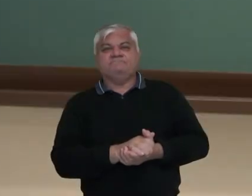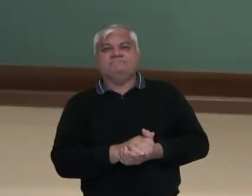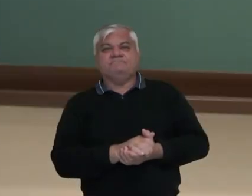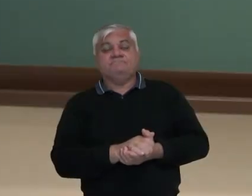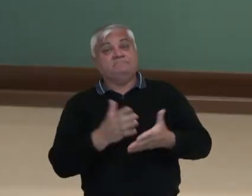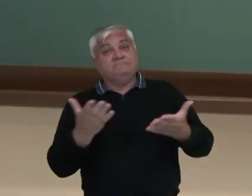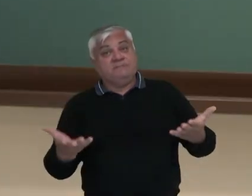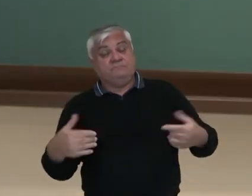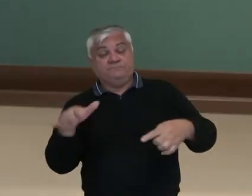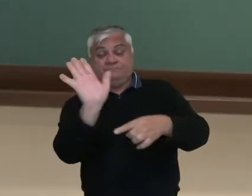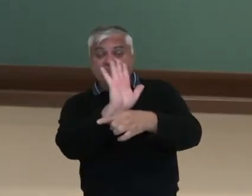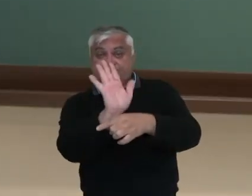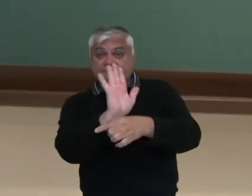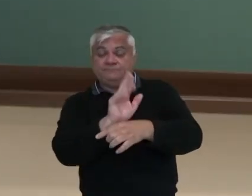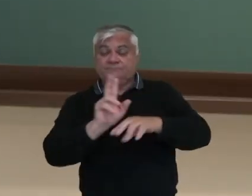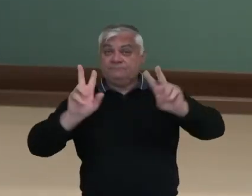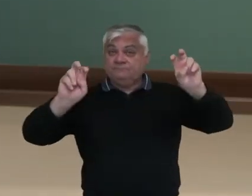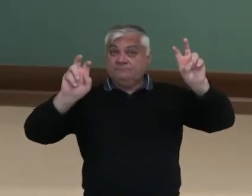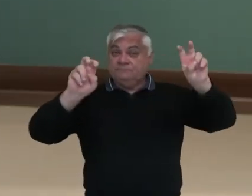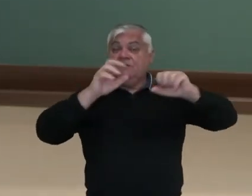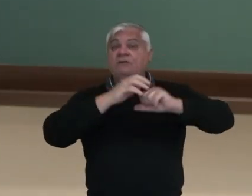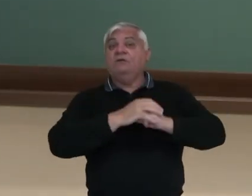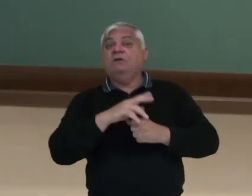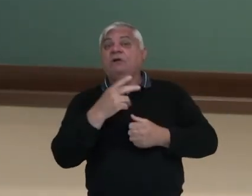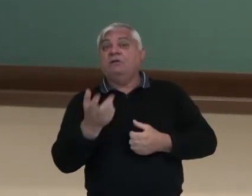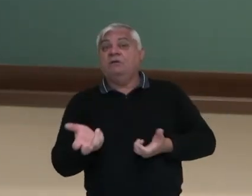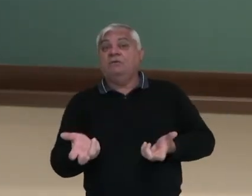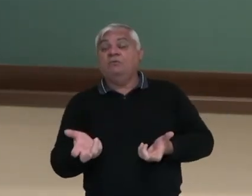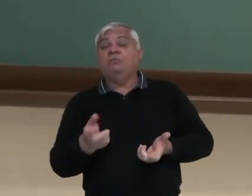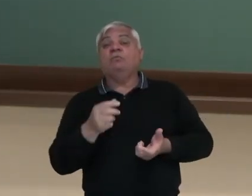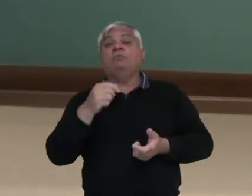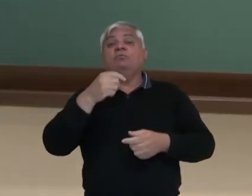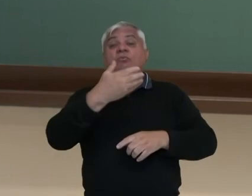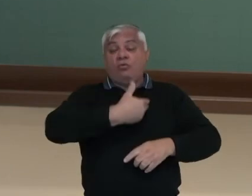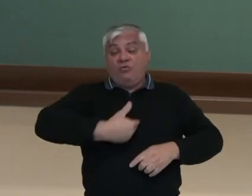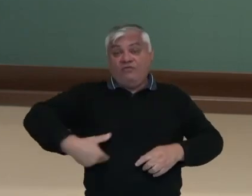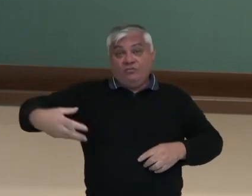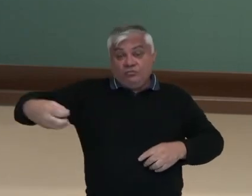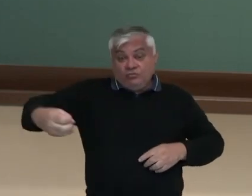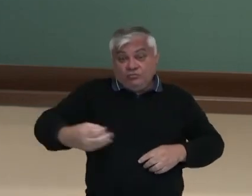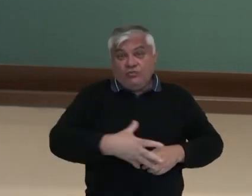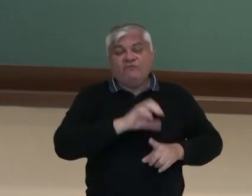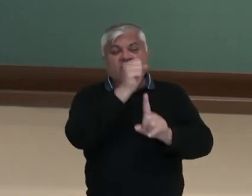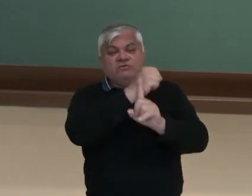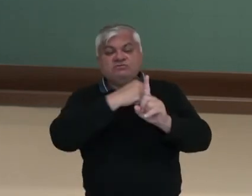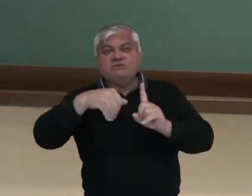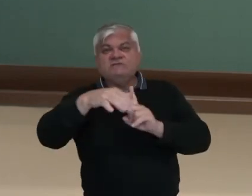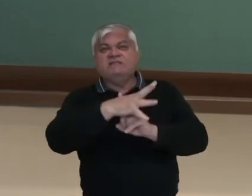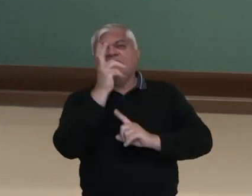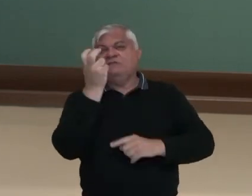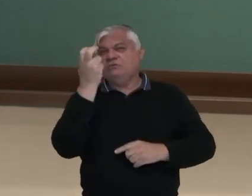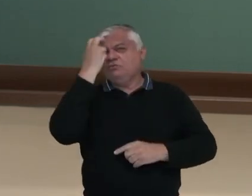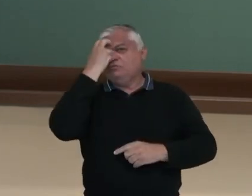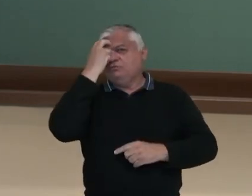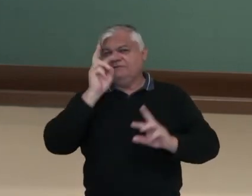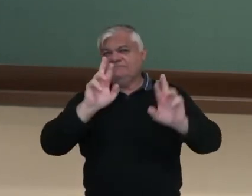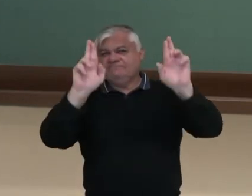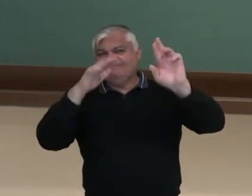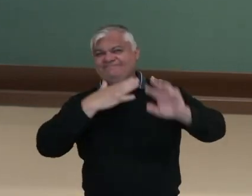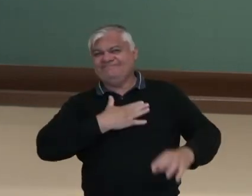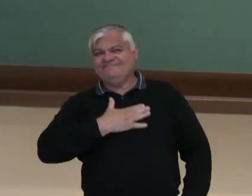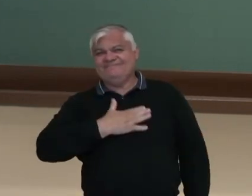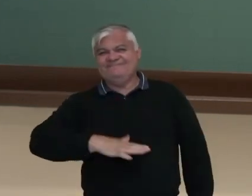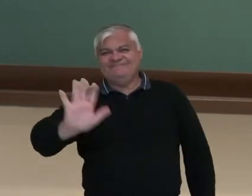Nesse vídeo nós falamos sobre o Estado Novo Sociedade e Cultura. Espero que vocês tenham